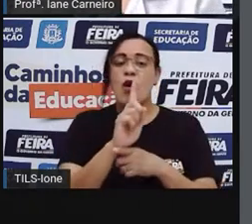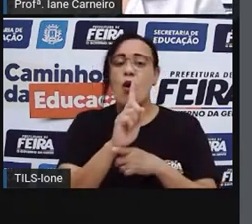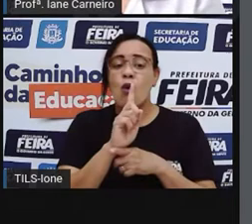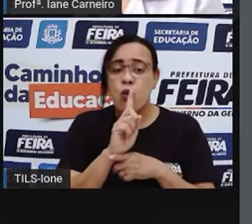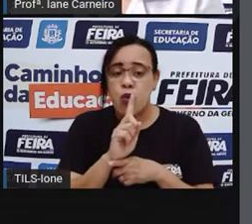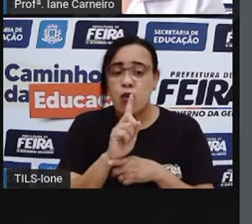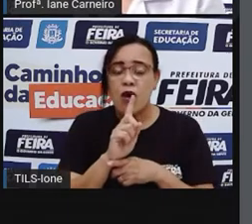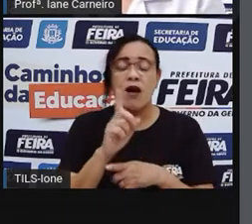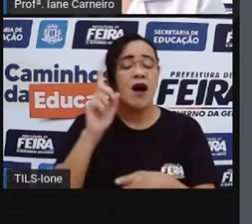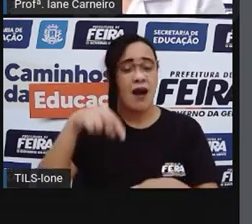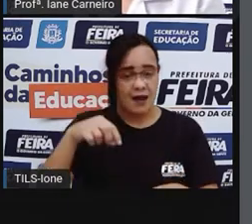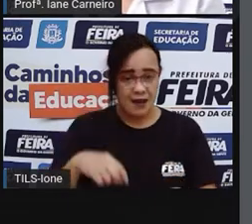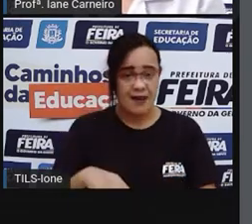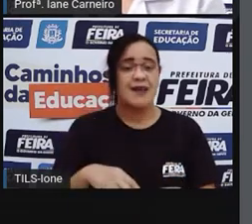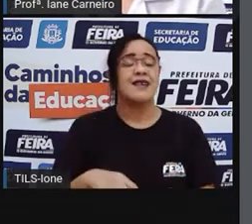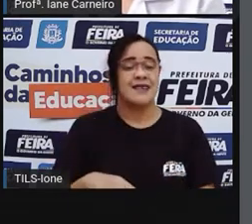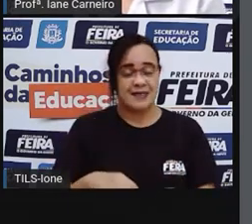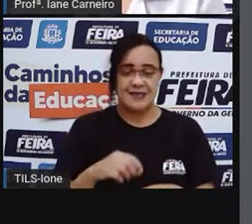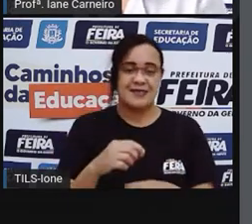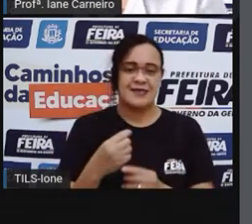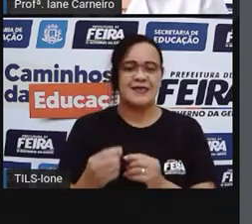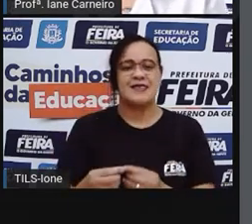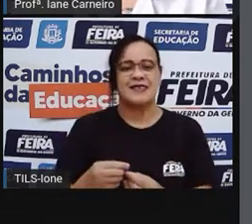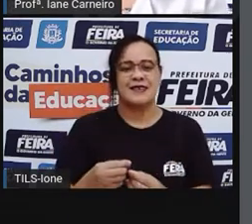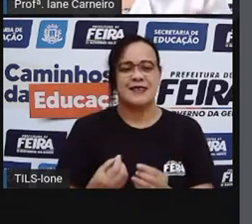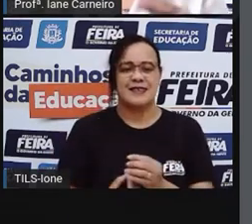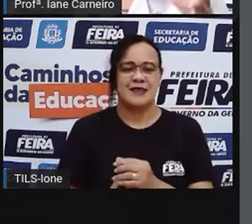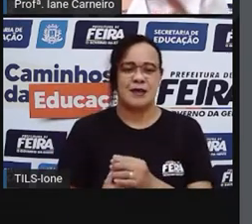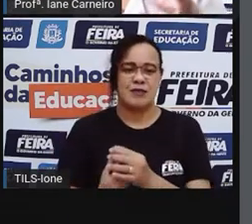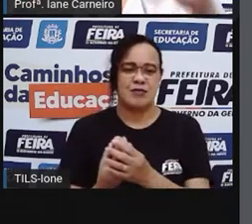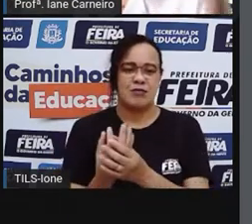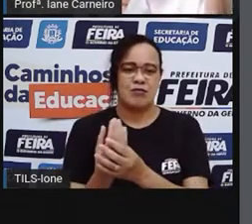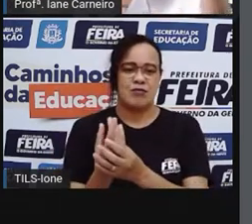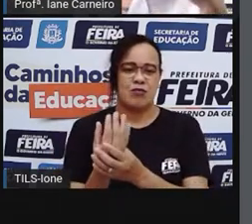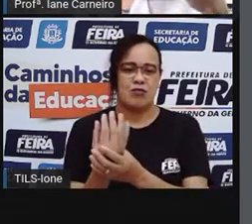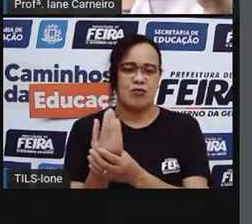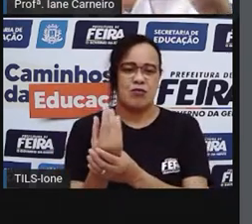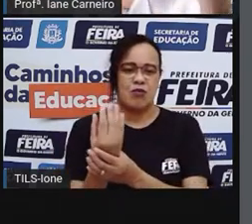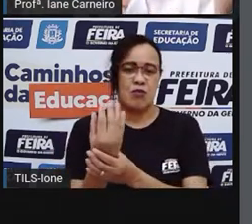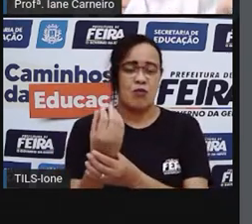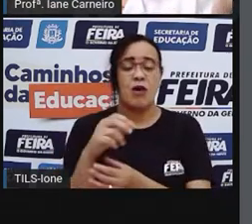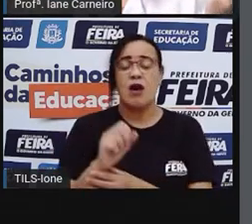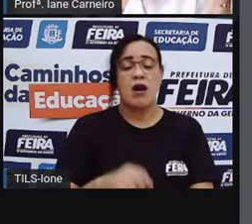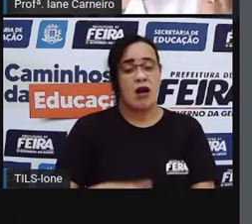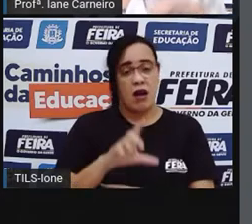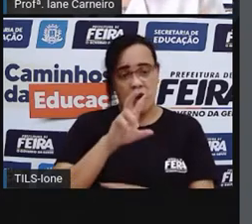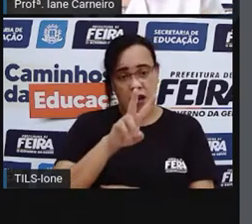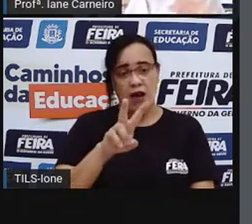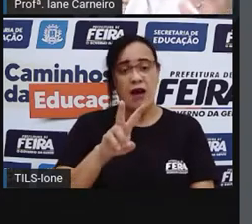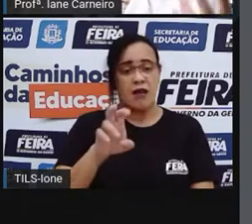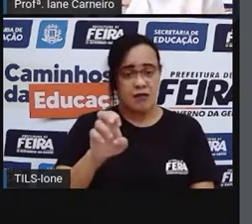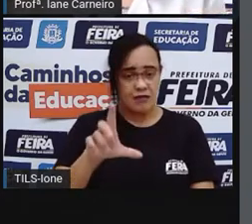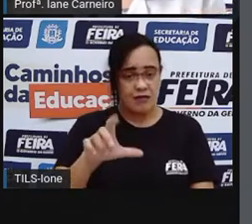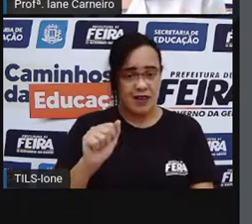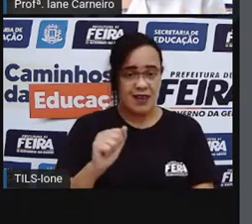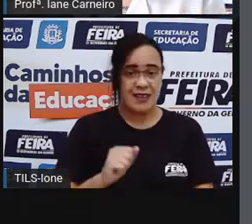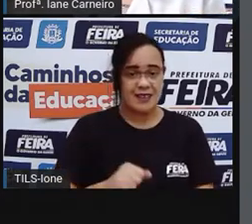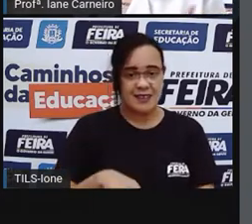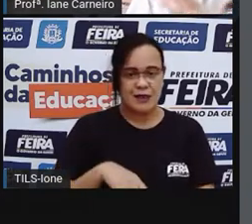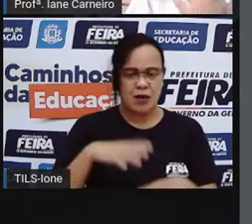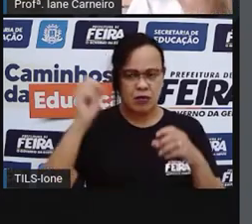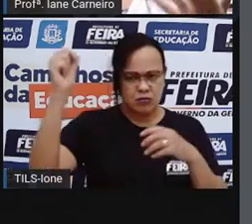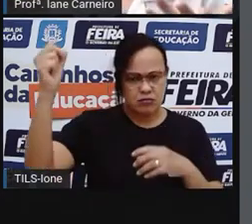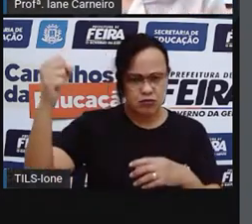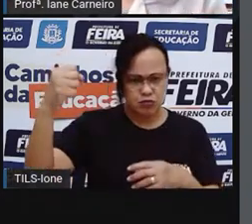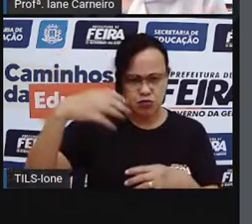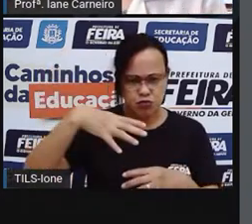Tem essa vela aqui, ó, que é aquela que a gente usa quando tá escuro, quando falta energia, né? E também tem